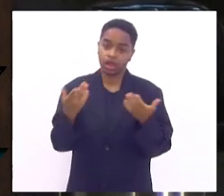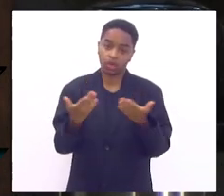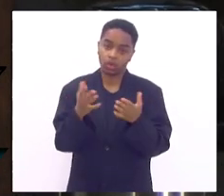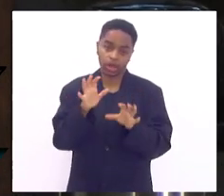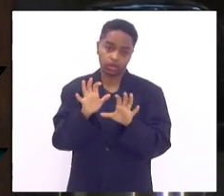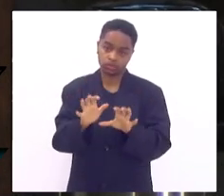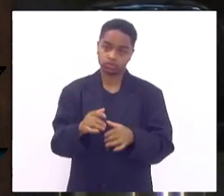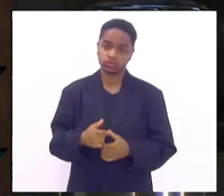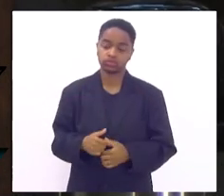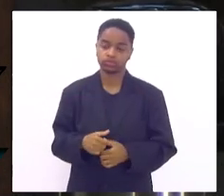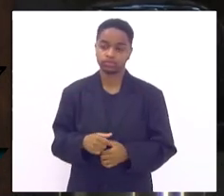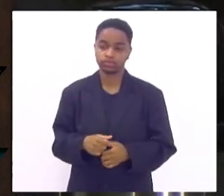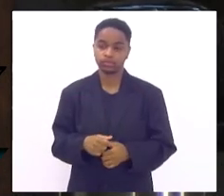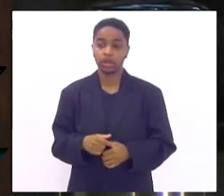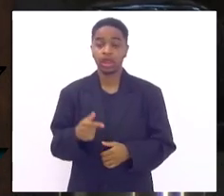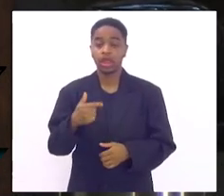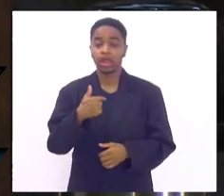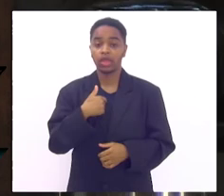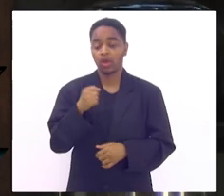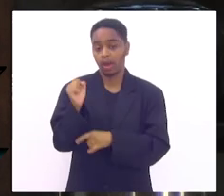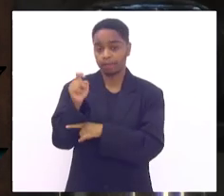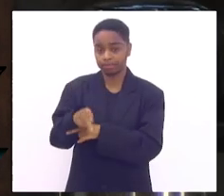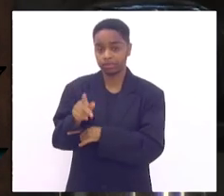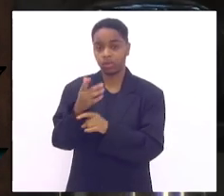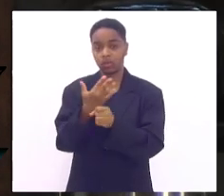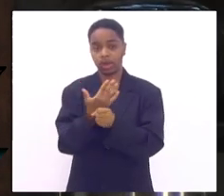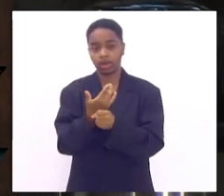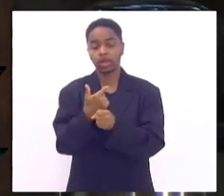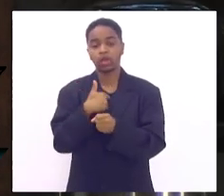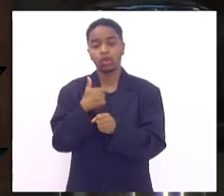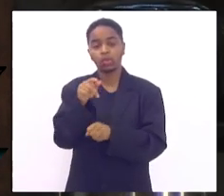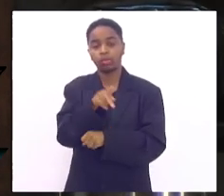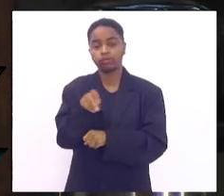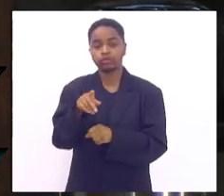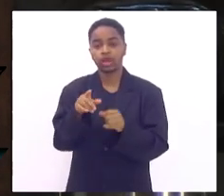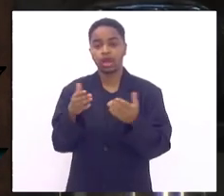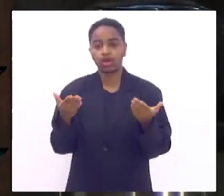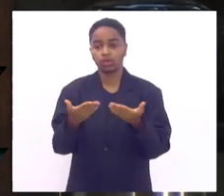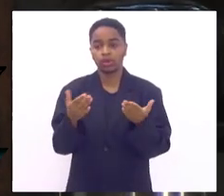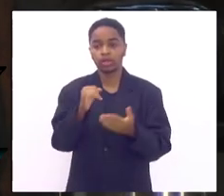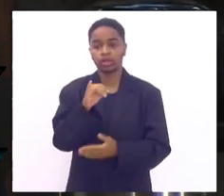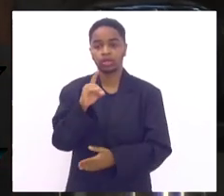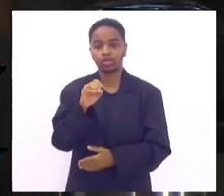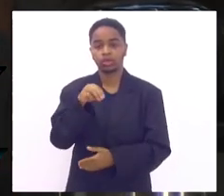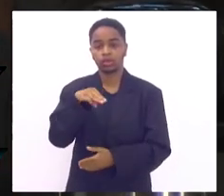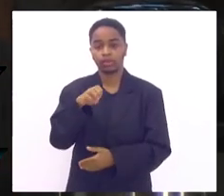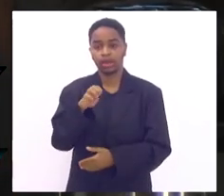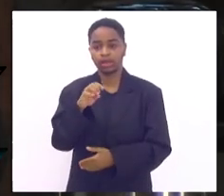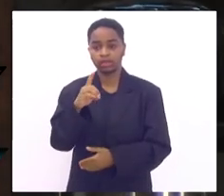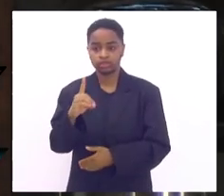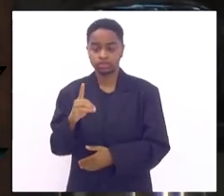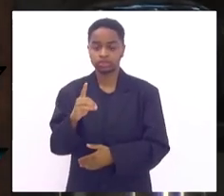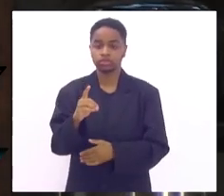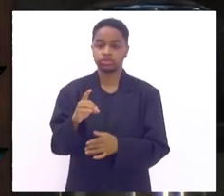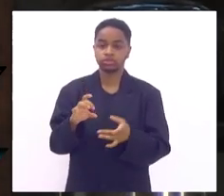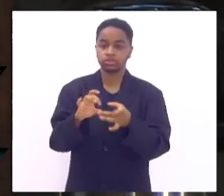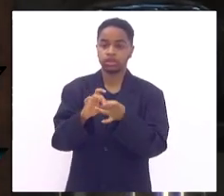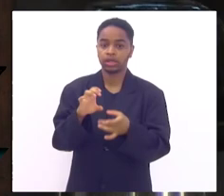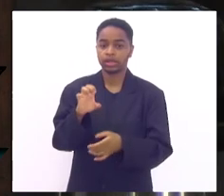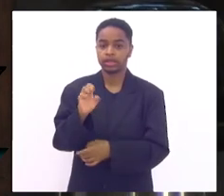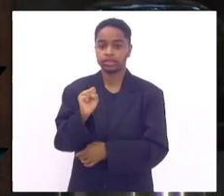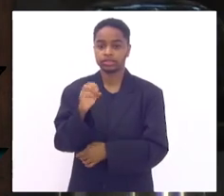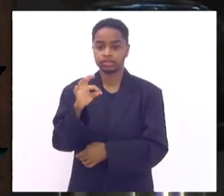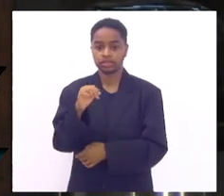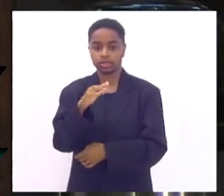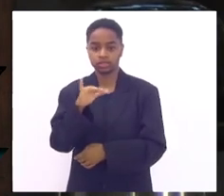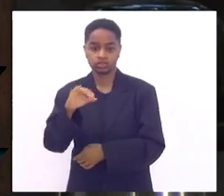eu aposentei-me da UERJ sou professor da IDOMED é estácio faculdade de estácio de saúde e medicina onde realizo trabalhos sou professor